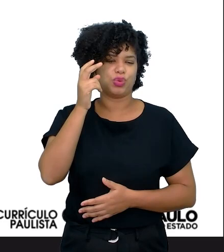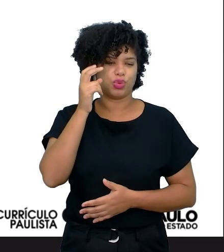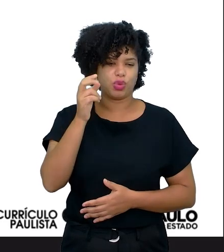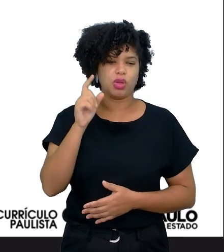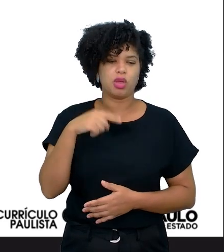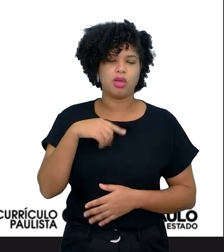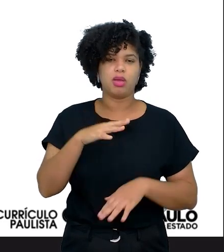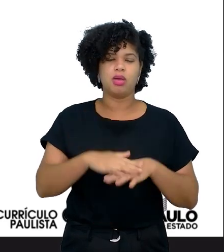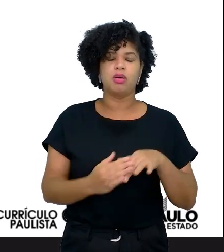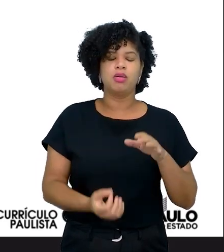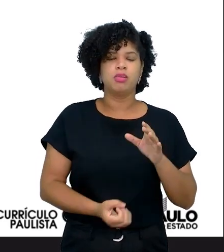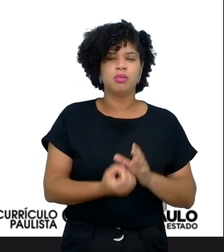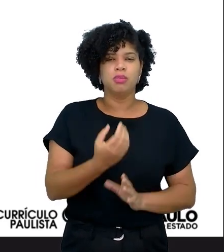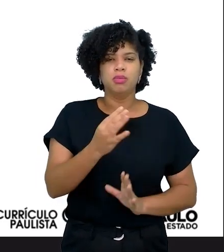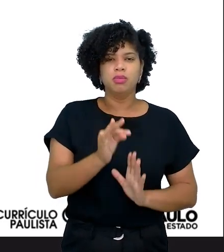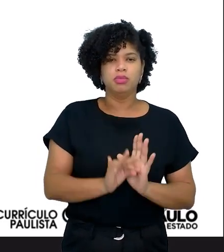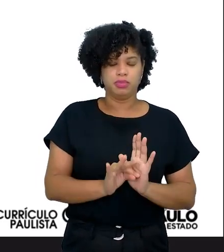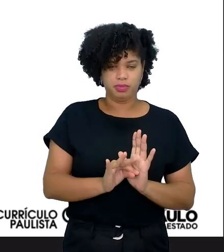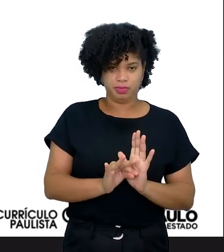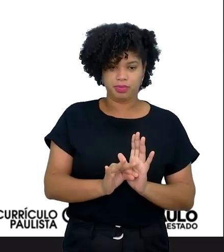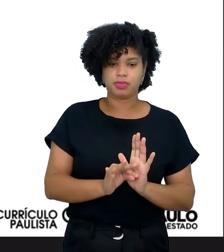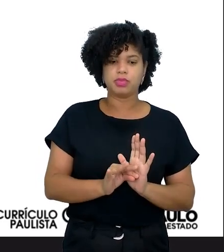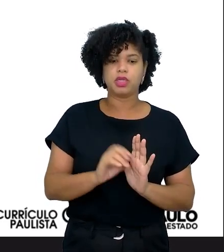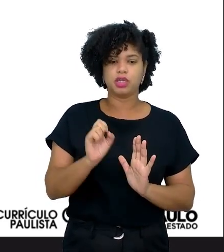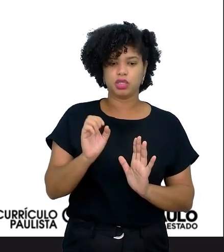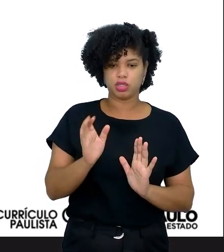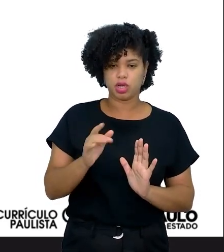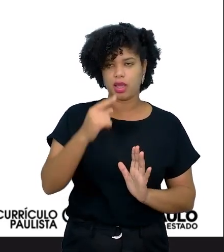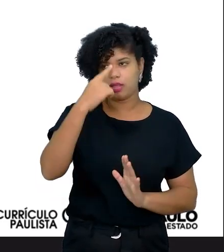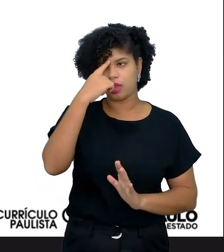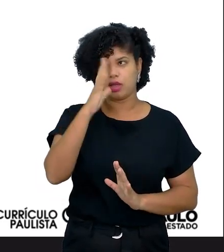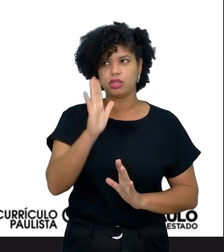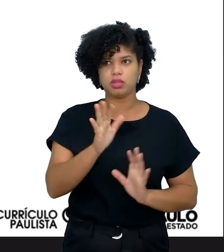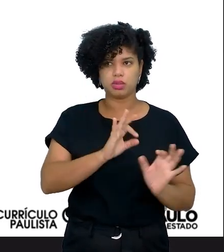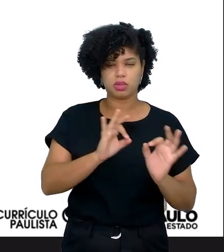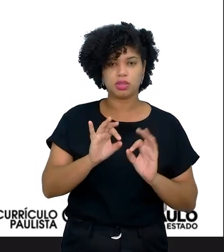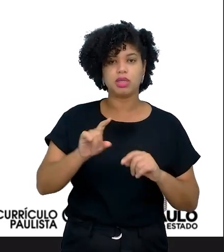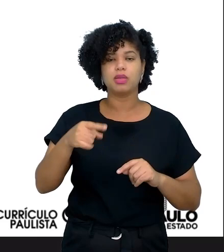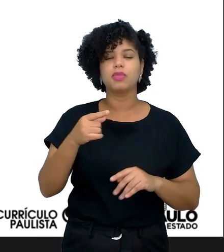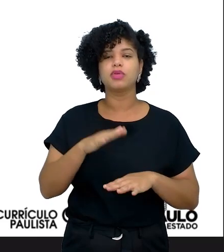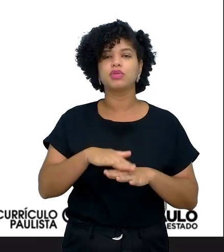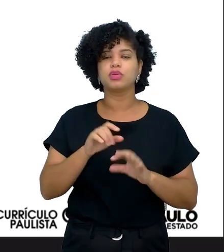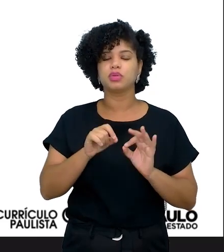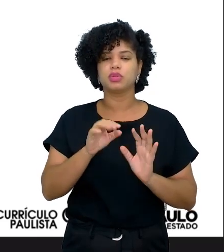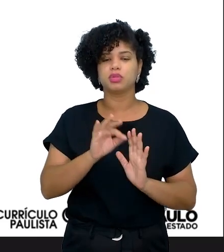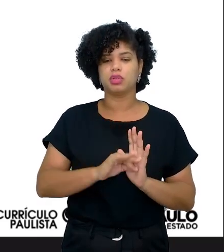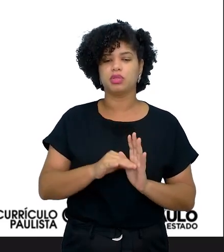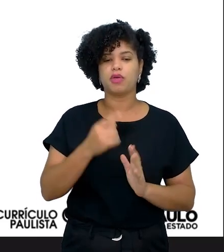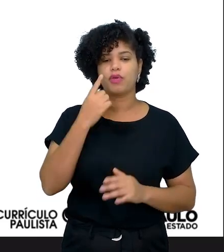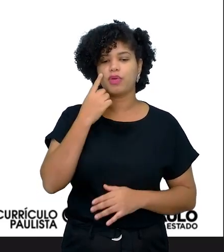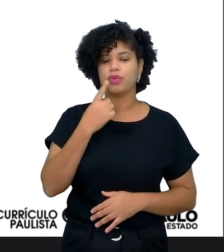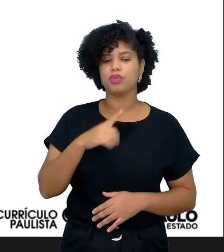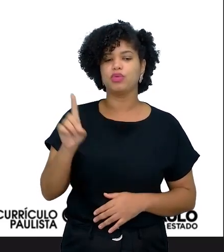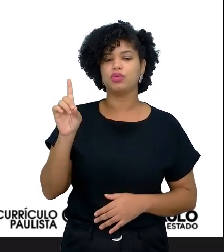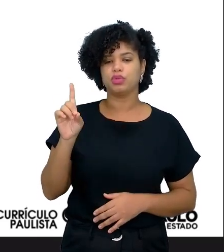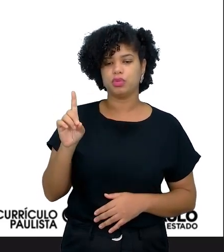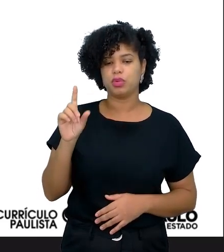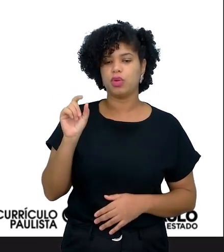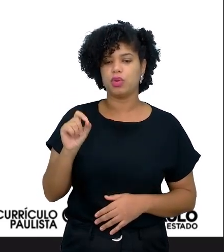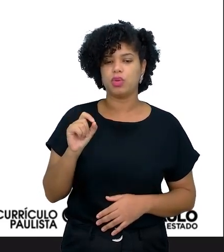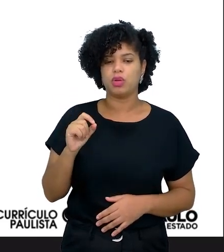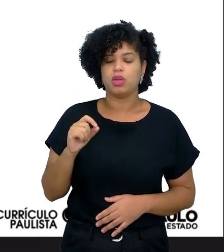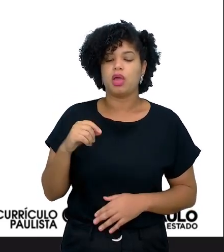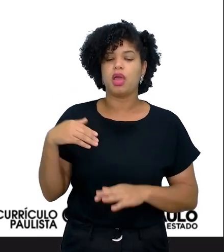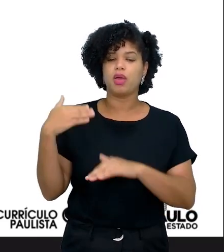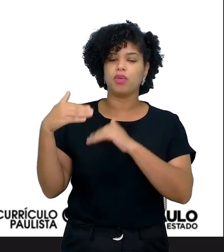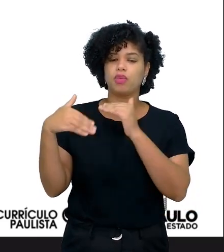produção do texto, né? Ele sistematizou as ideias, então agora ele vai produzir esse texto. E por último, né? É a evolução, que